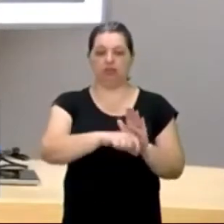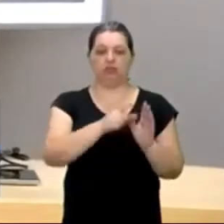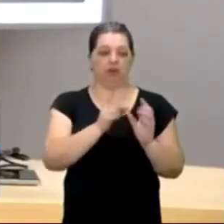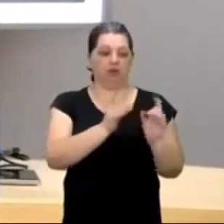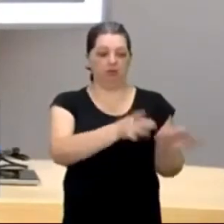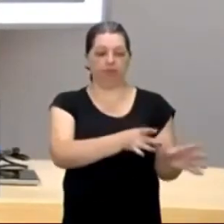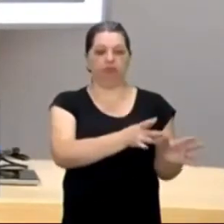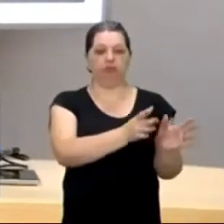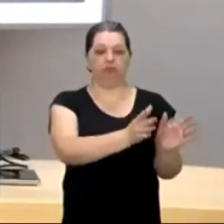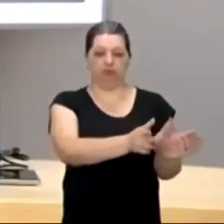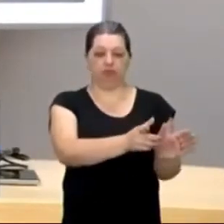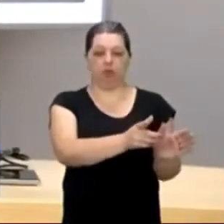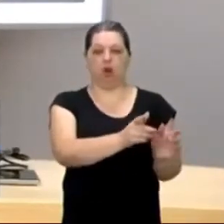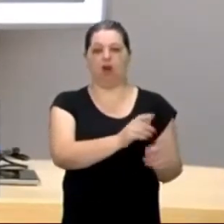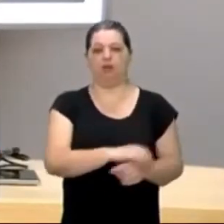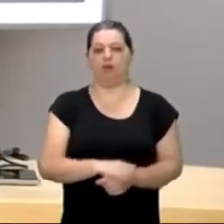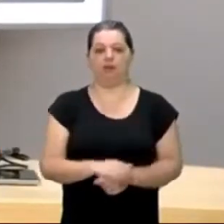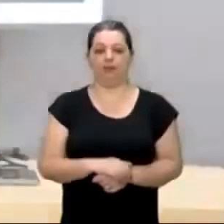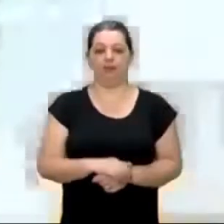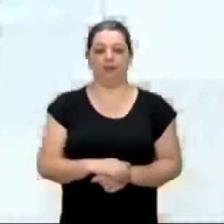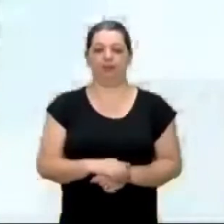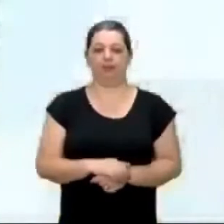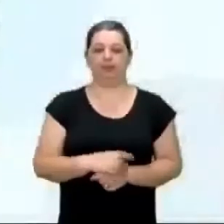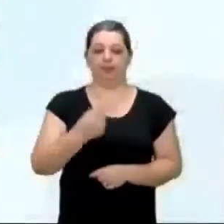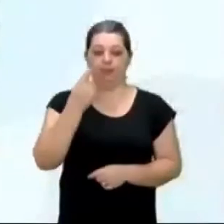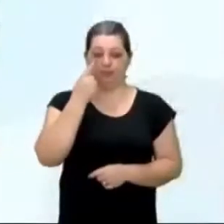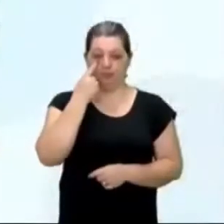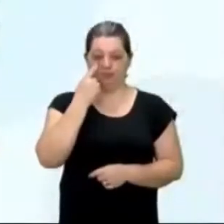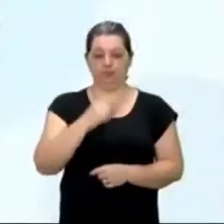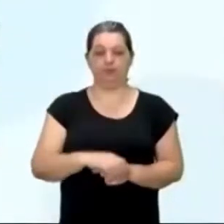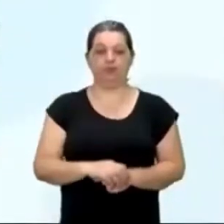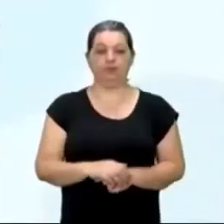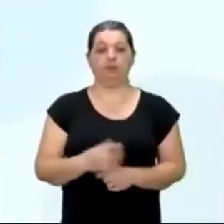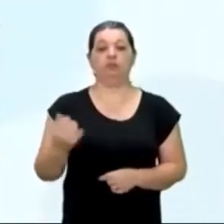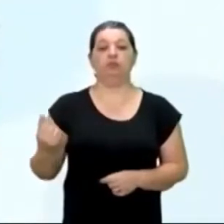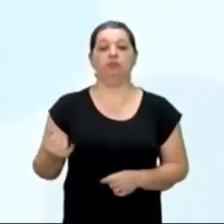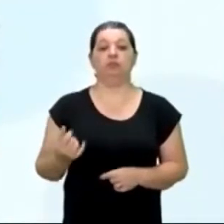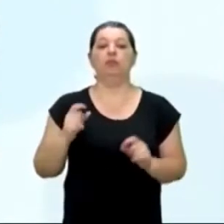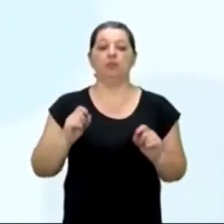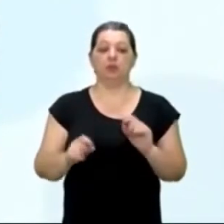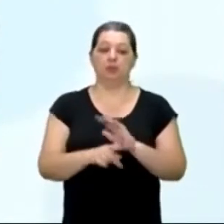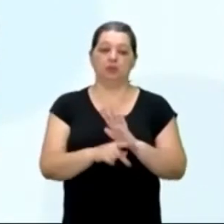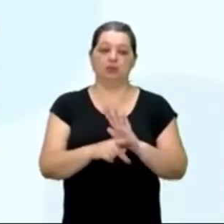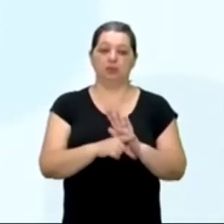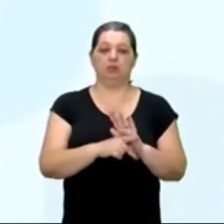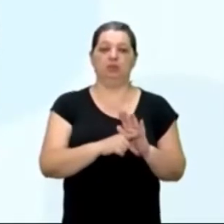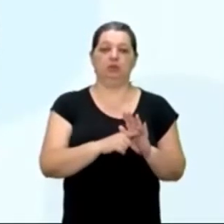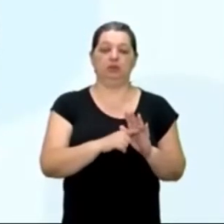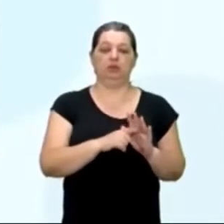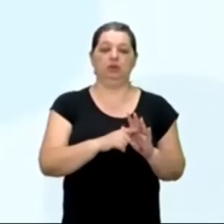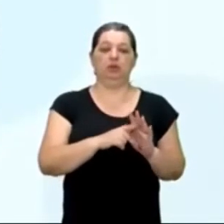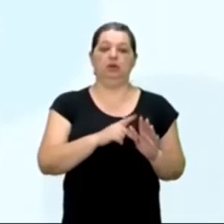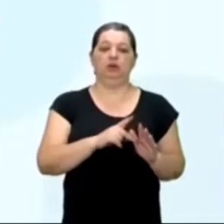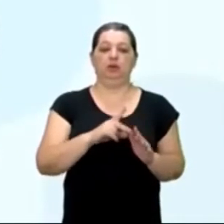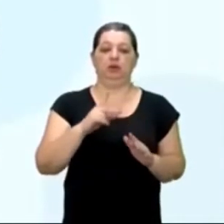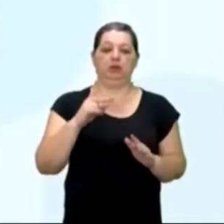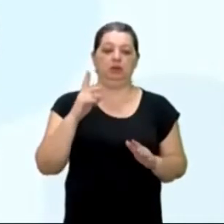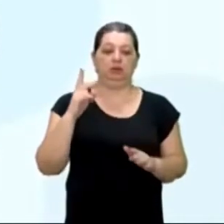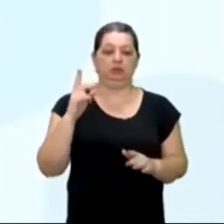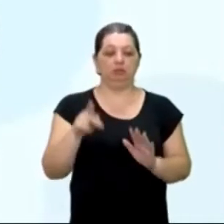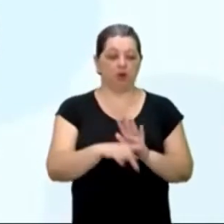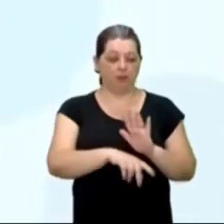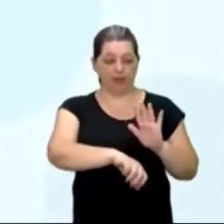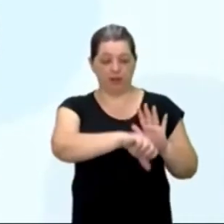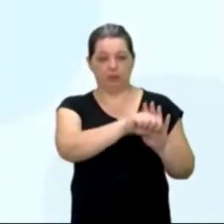então, esse é o momento que fala sobre isso, na tela, favor, e portanto, se os degredados, que aqui é onde ficar, aprenderem bem a sua